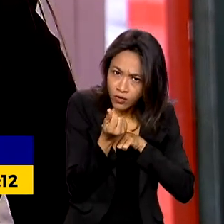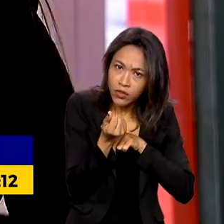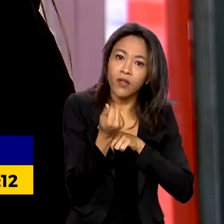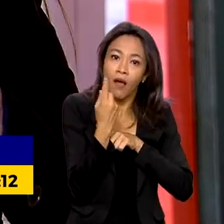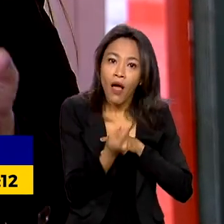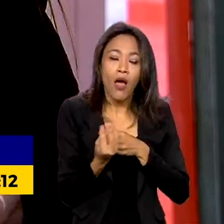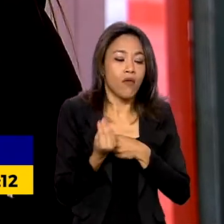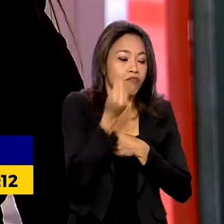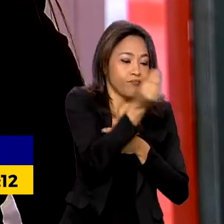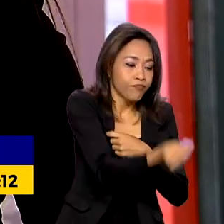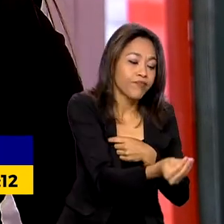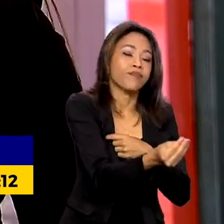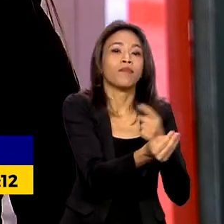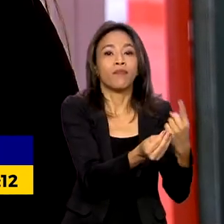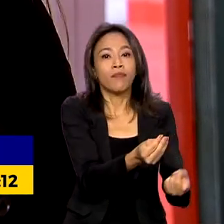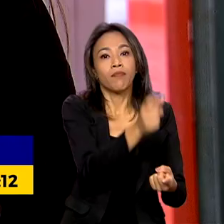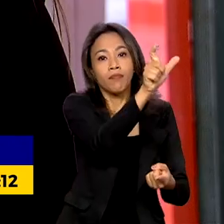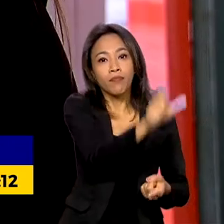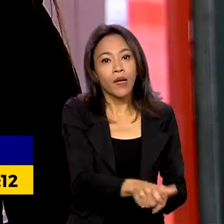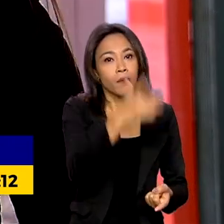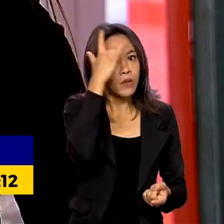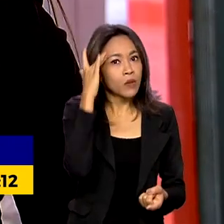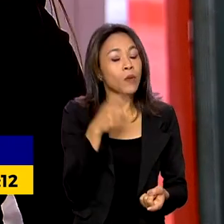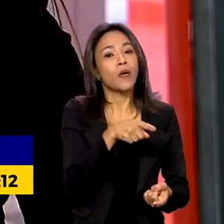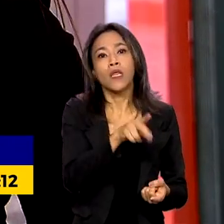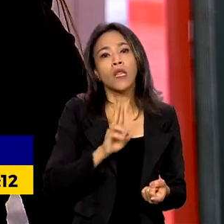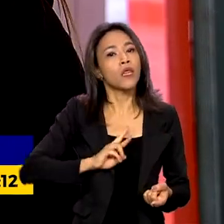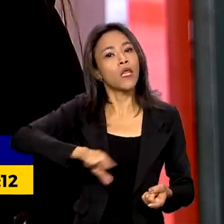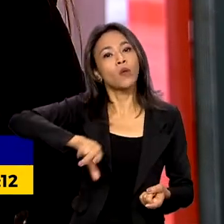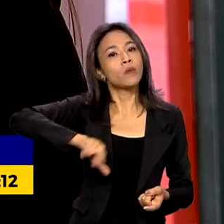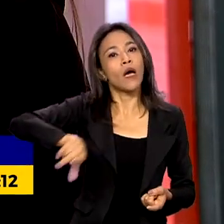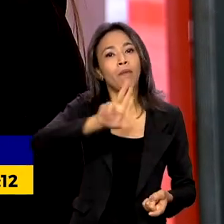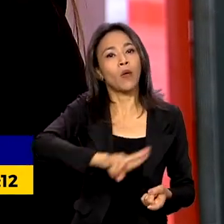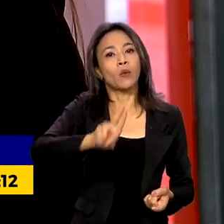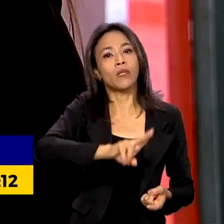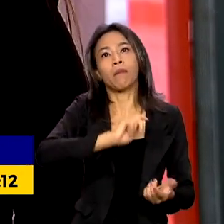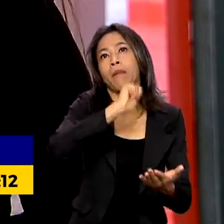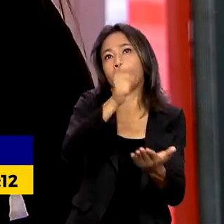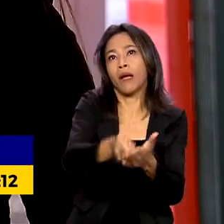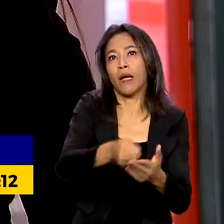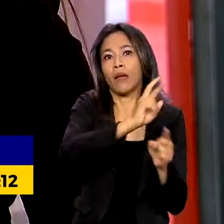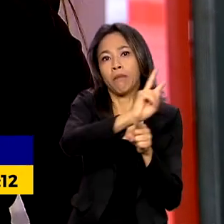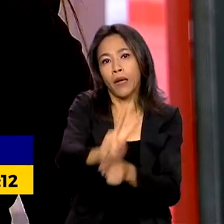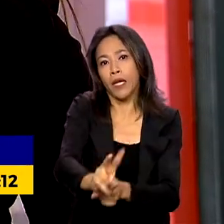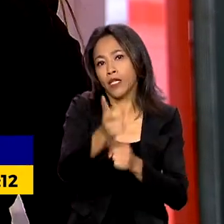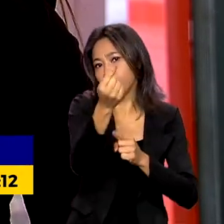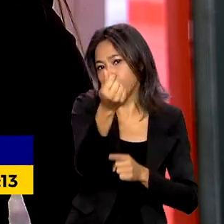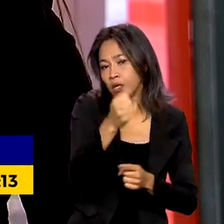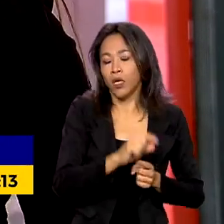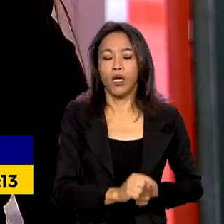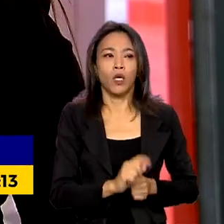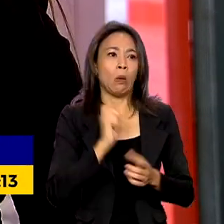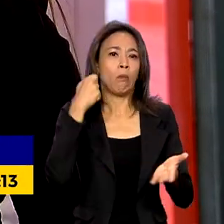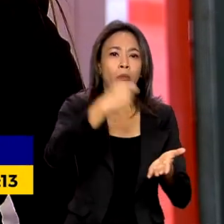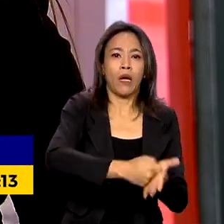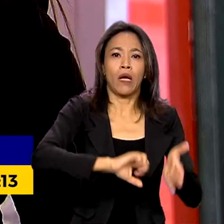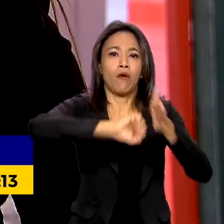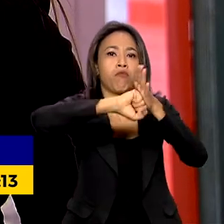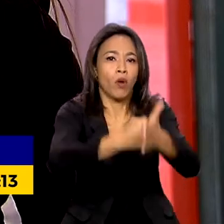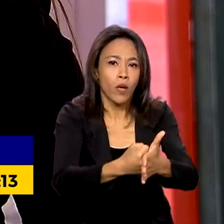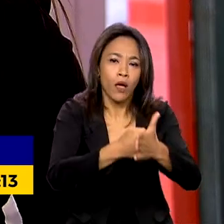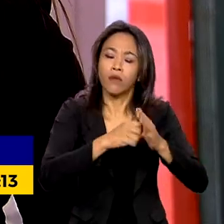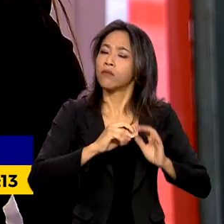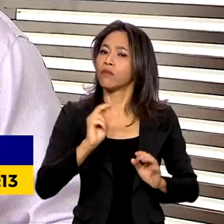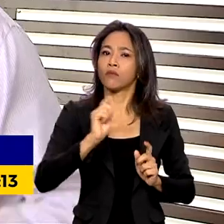despesas essenciais do indivíduo, não pode ser usada para pagar credores, nem bloqueada pelas instituições